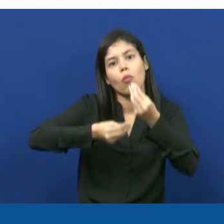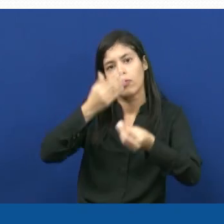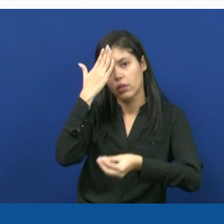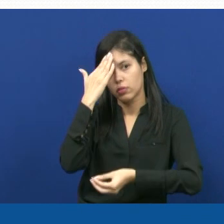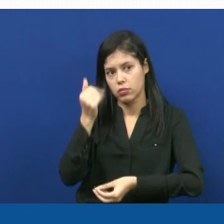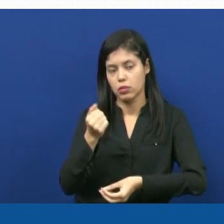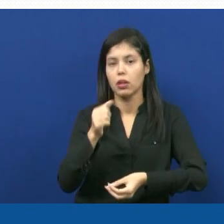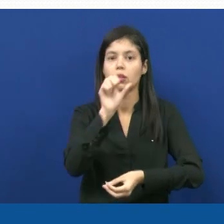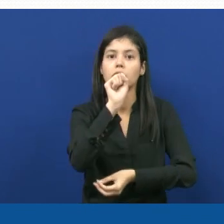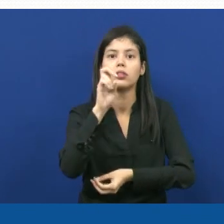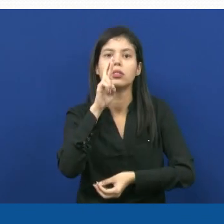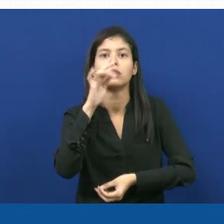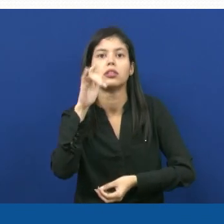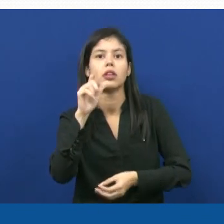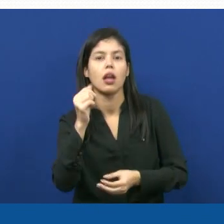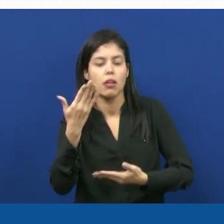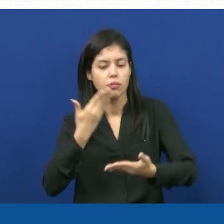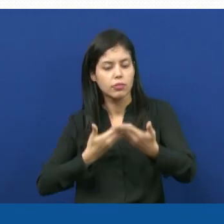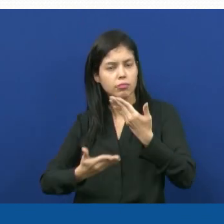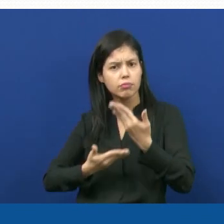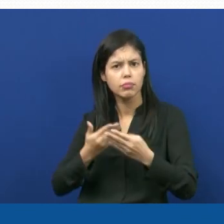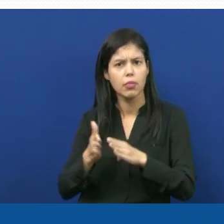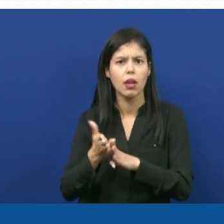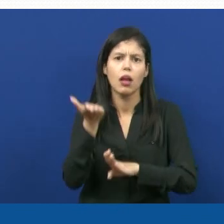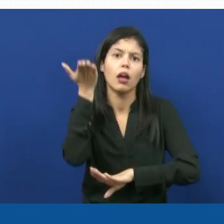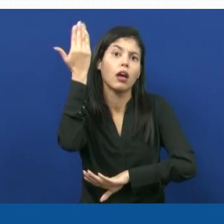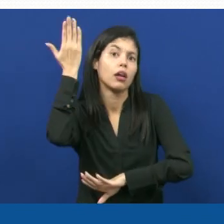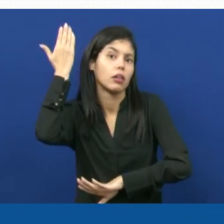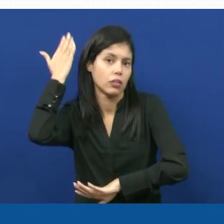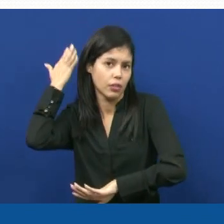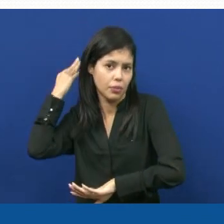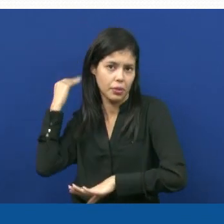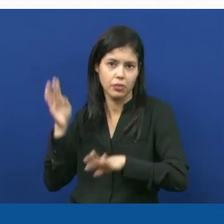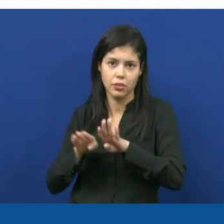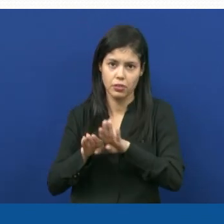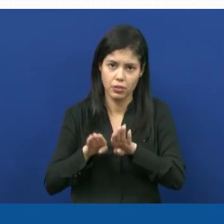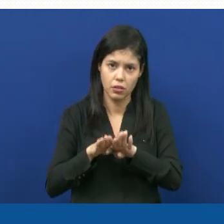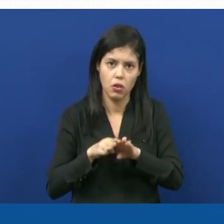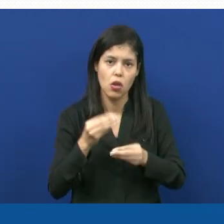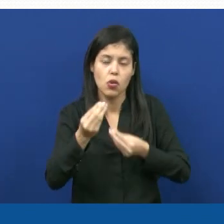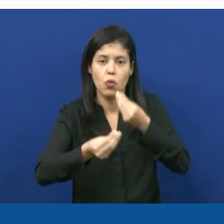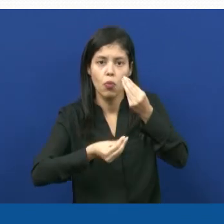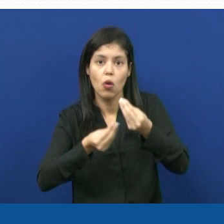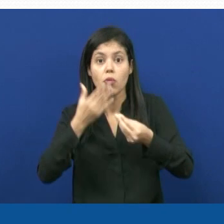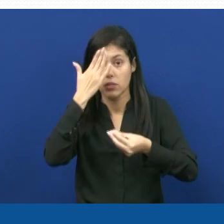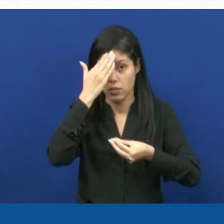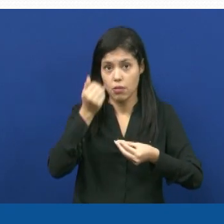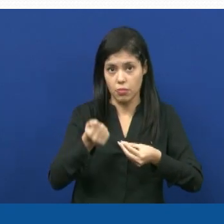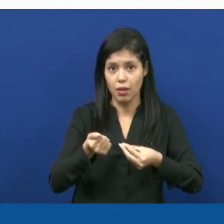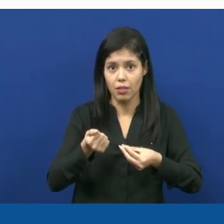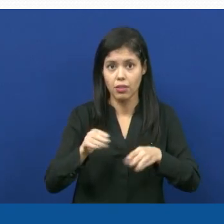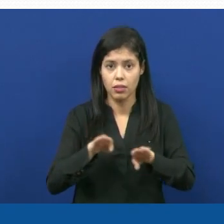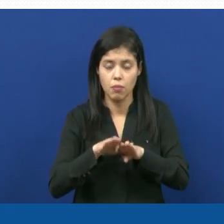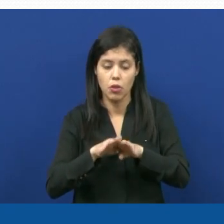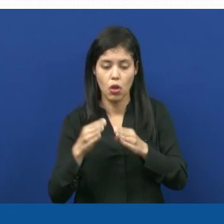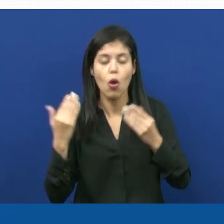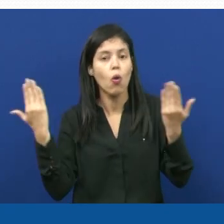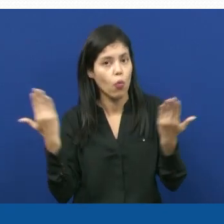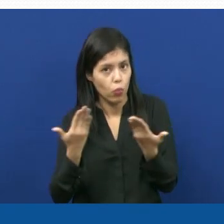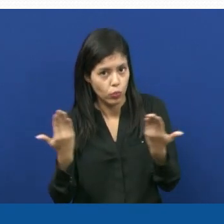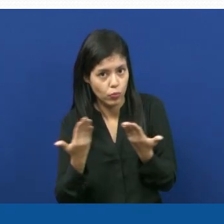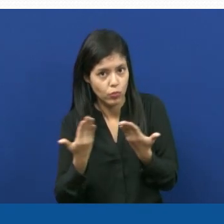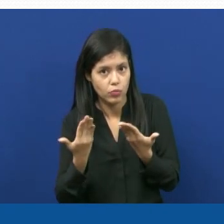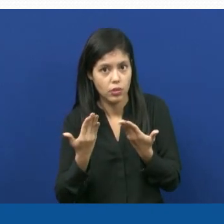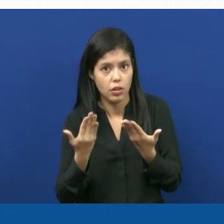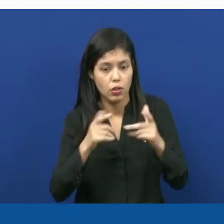vive hoje tem relações com o ser vivo que viveu anteriormente, ou até mesmo saber que seres vivos que eu tenho hoje, que são